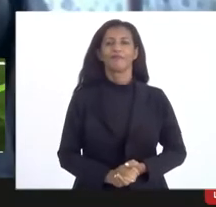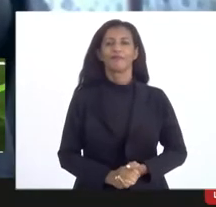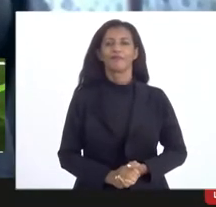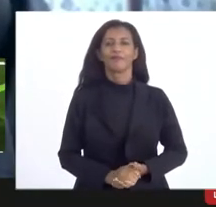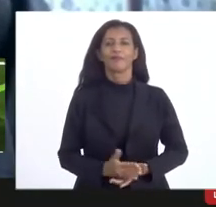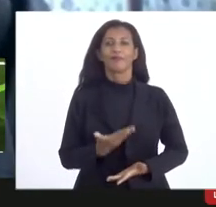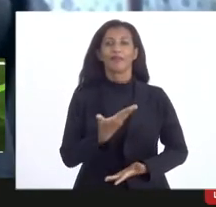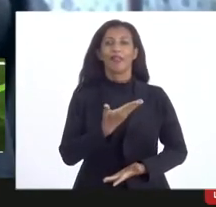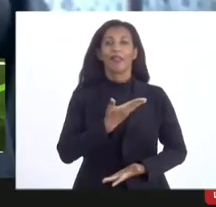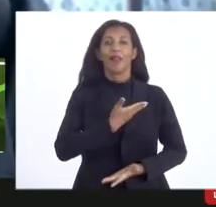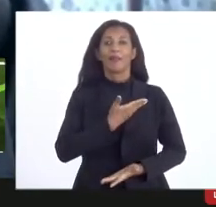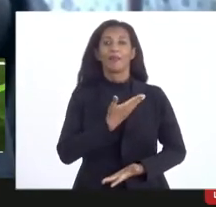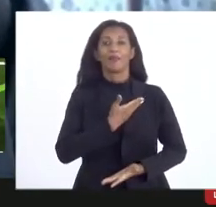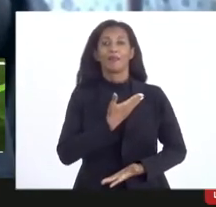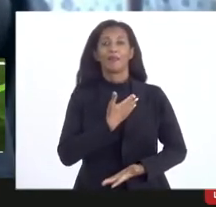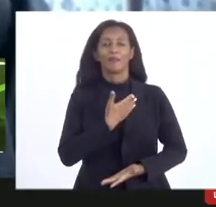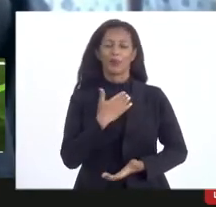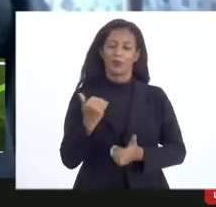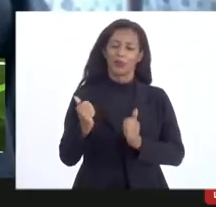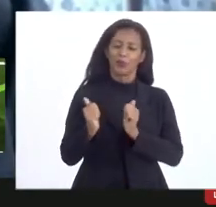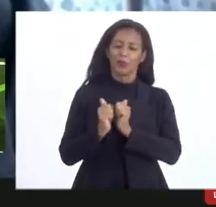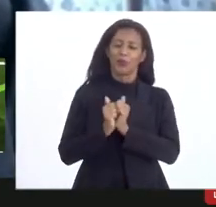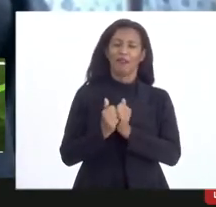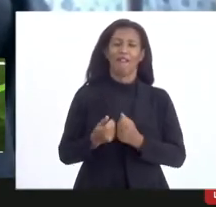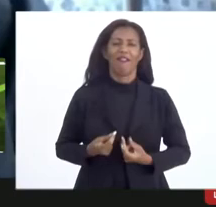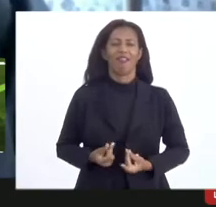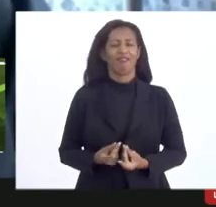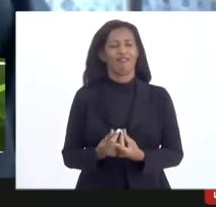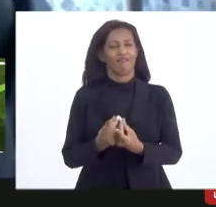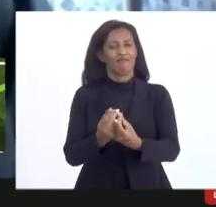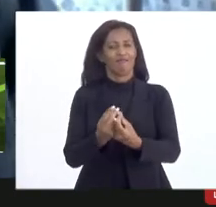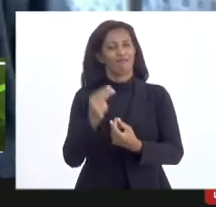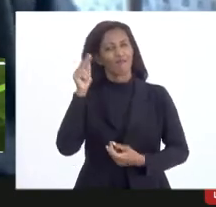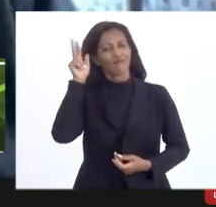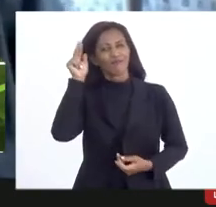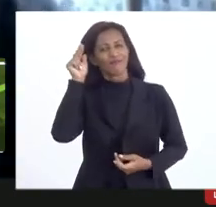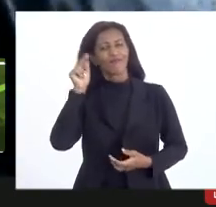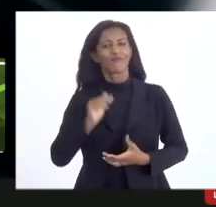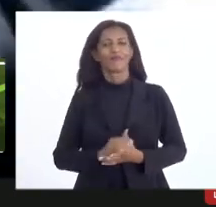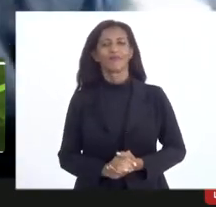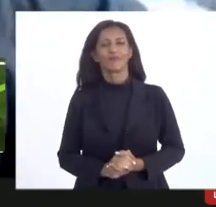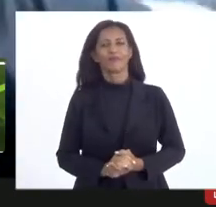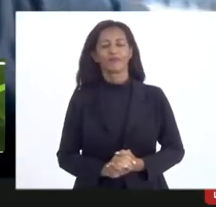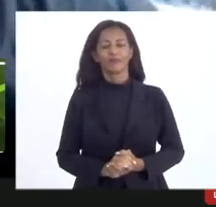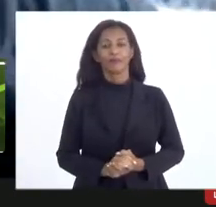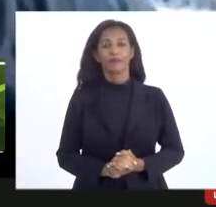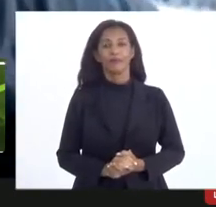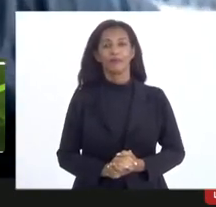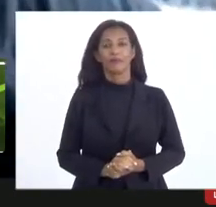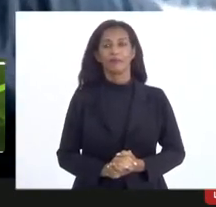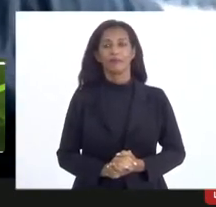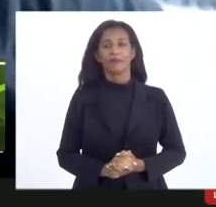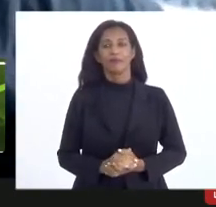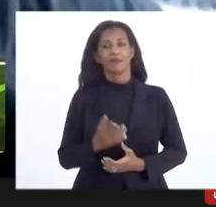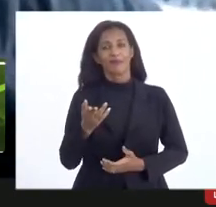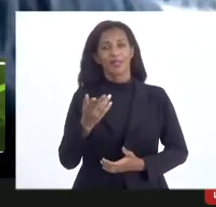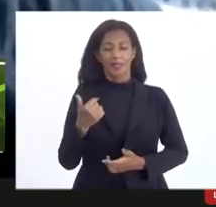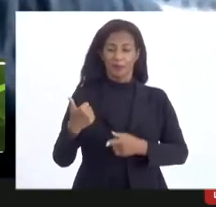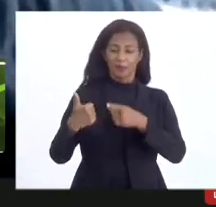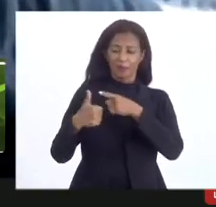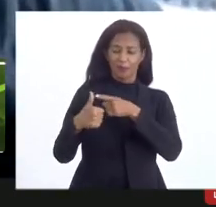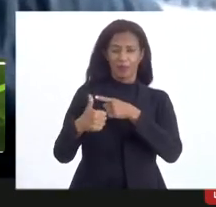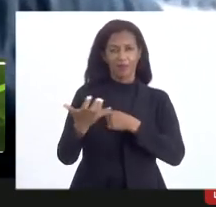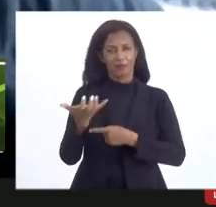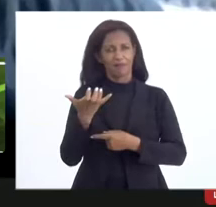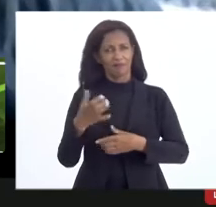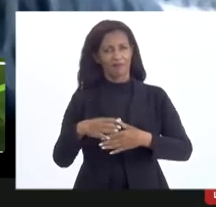Amigo, companheiro, parceiro eterno, Eleomar Coelho. Eleomar, queria, antes de mais nada, saudar